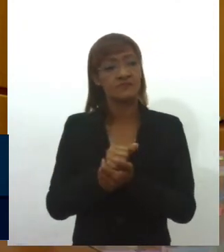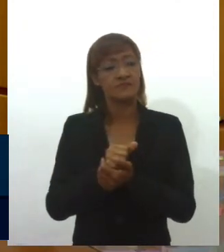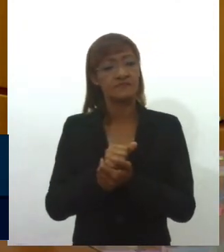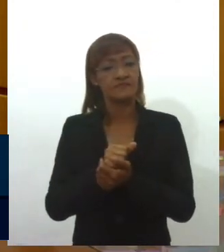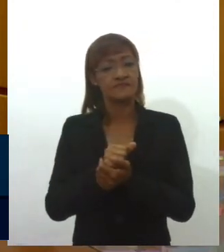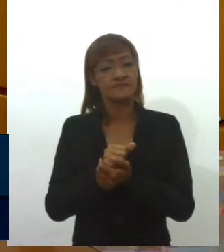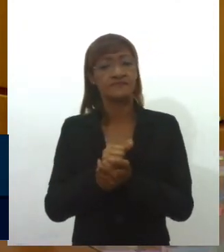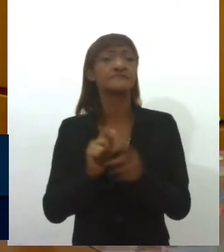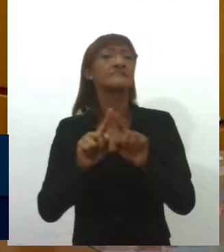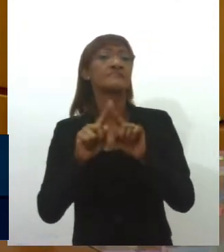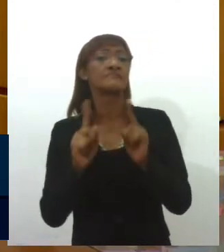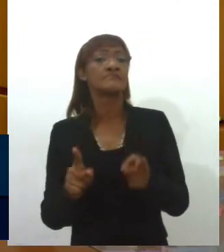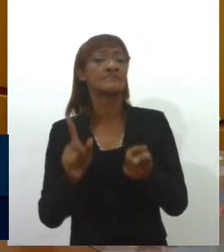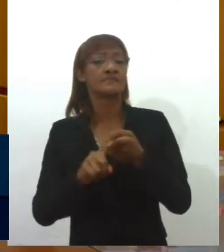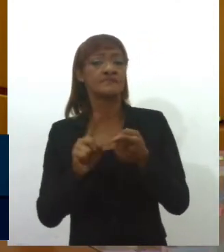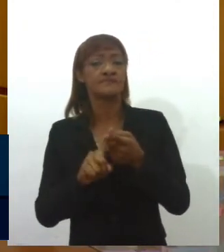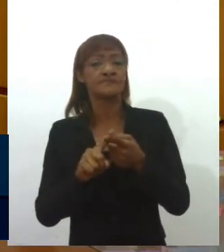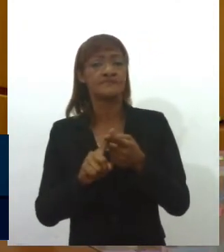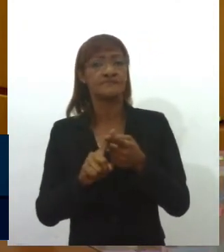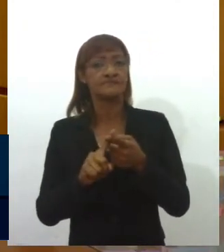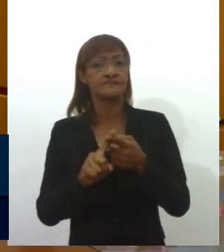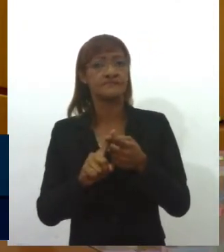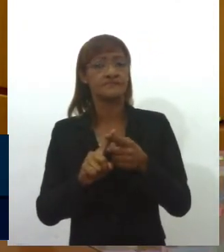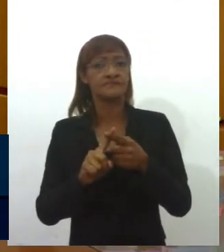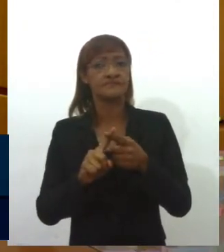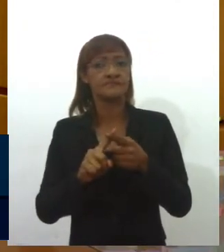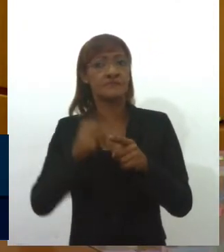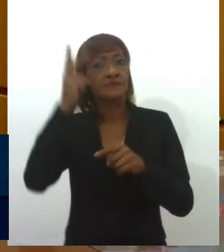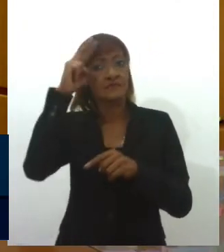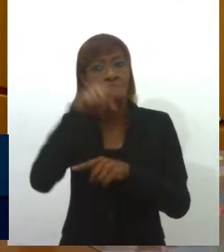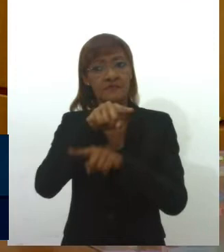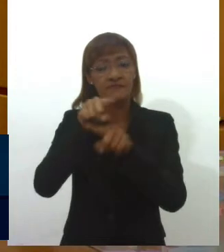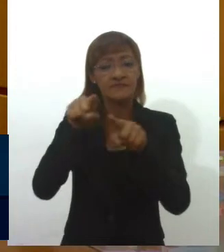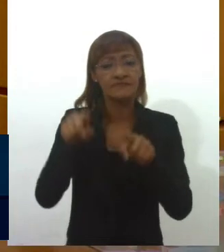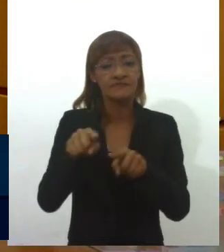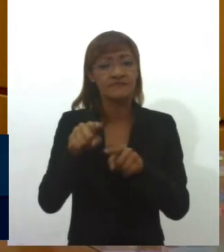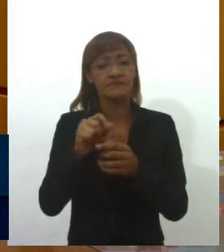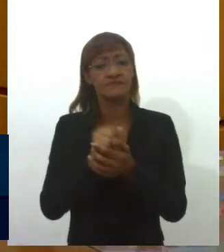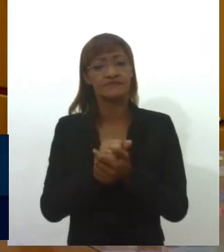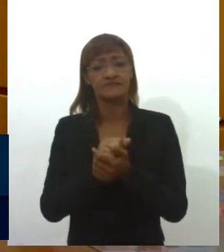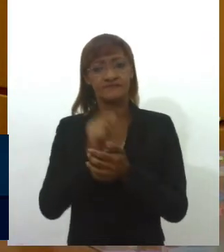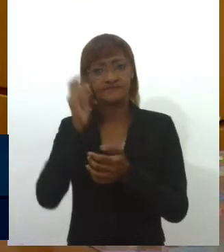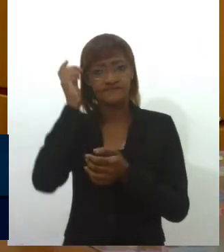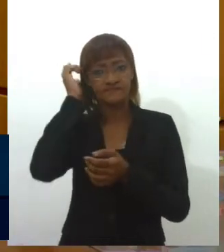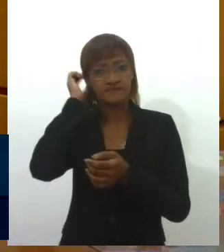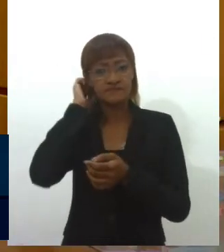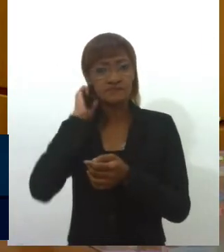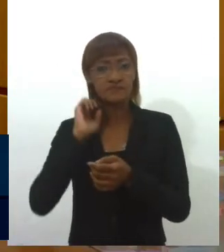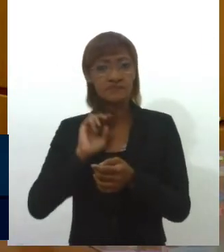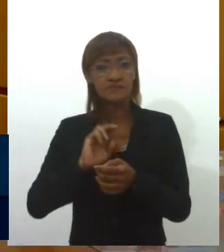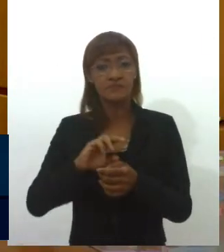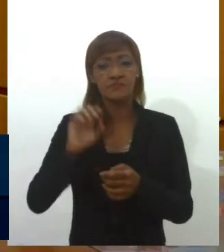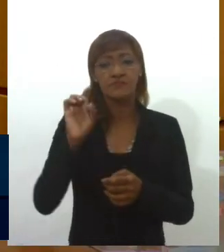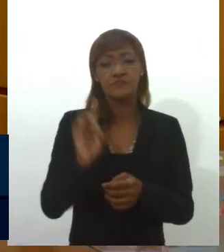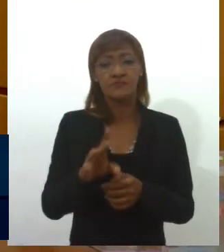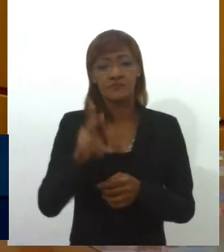Mas eu quero lembrar, não foram só as raças que não, as pessoas que não integravam